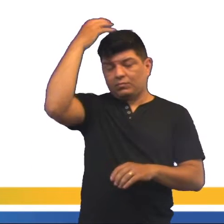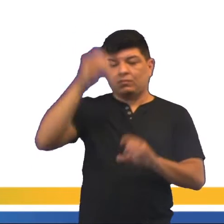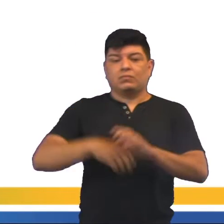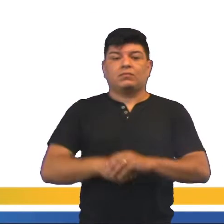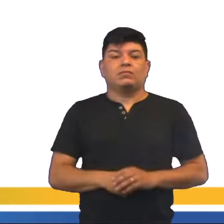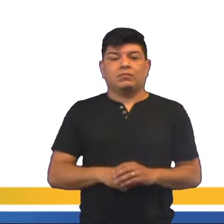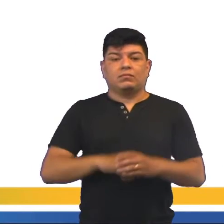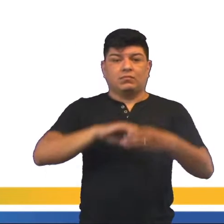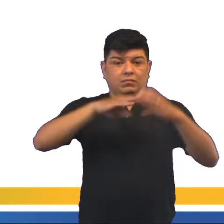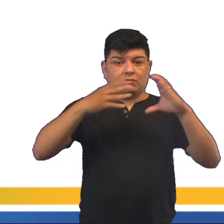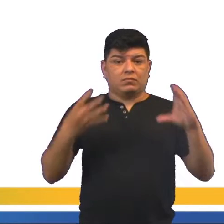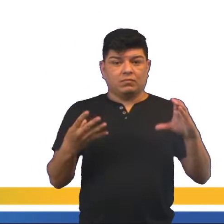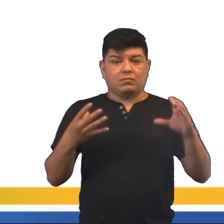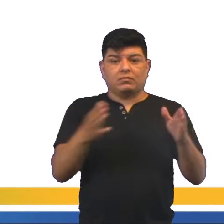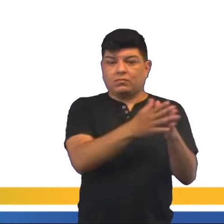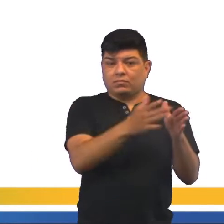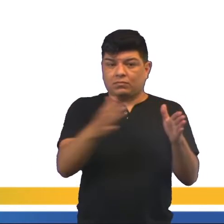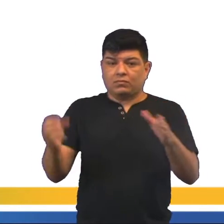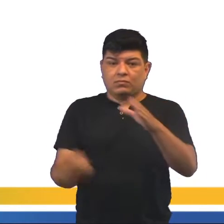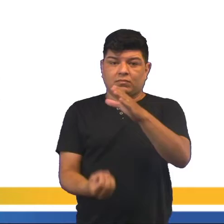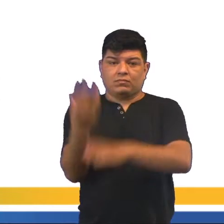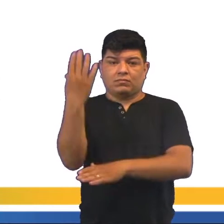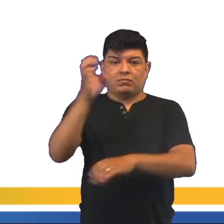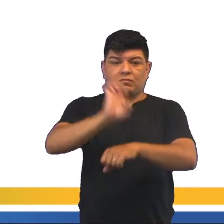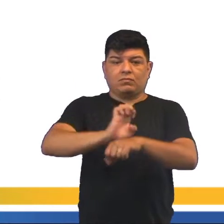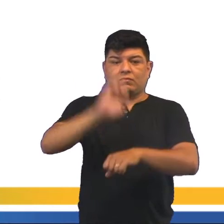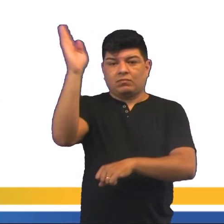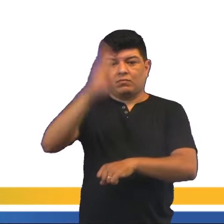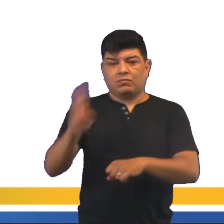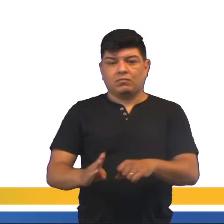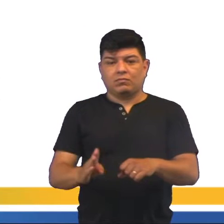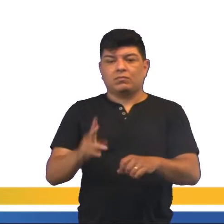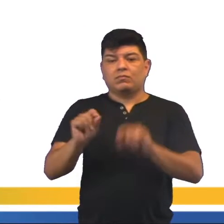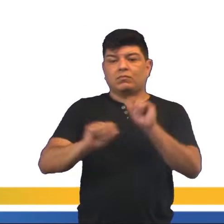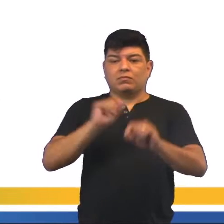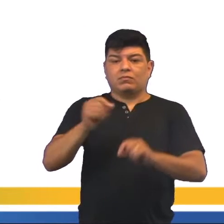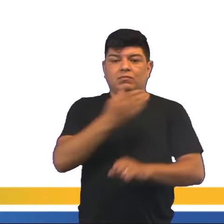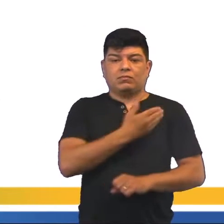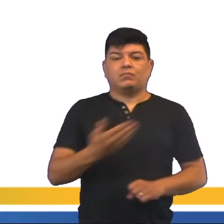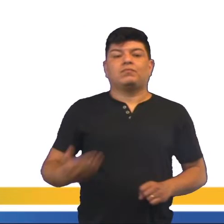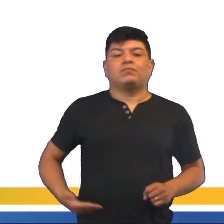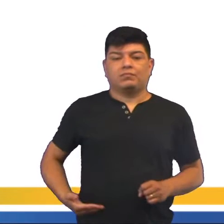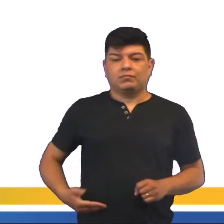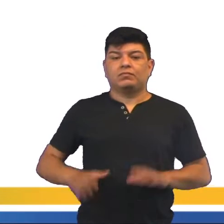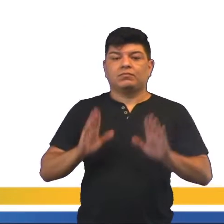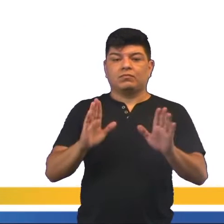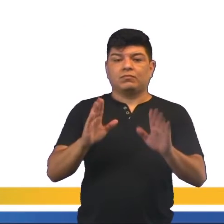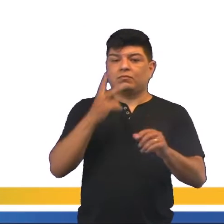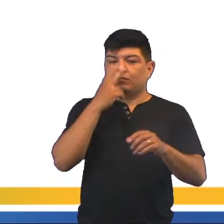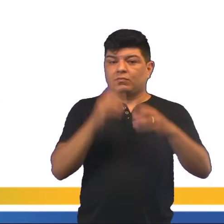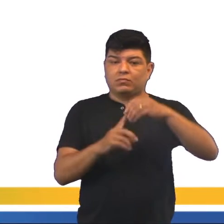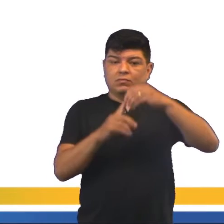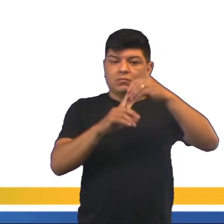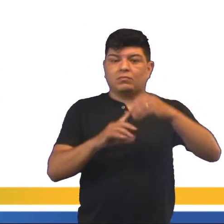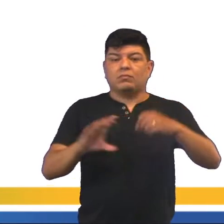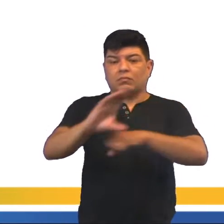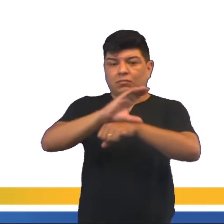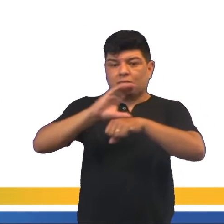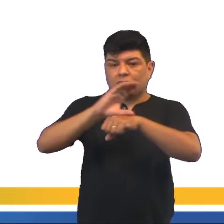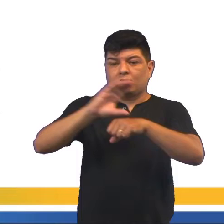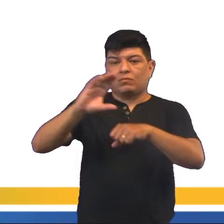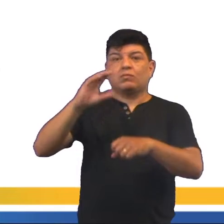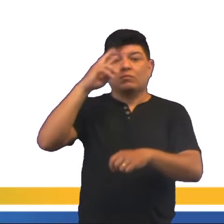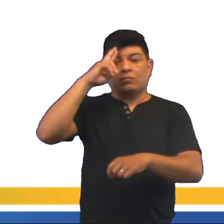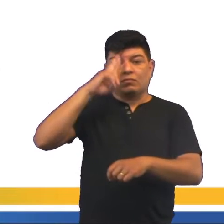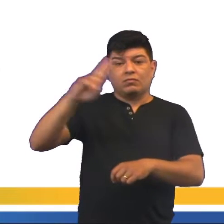primeiro reinado se caracteriza pelo período da formação do Estado brasileiro. O regime de governo era numa monarquia constitucional,